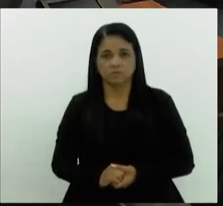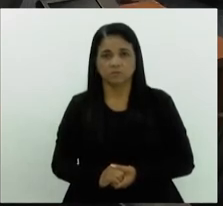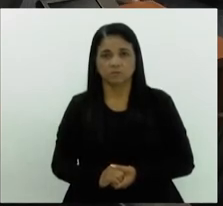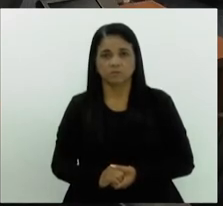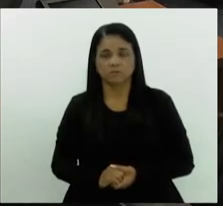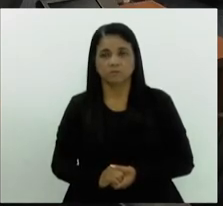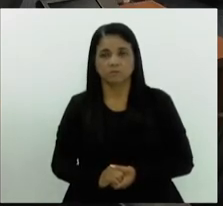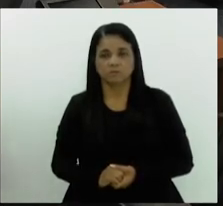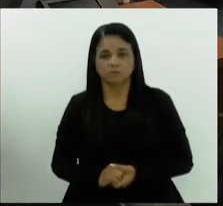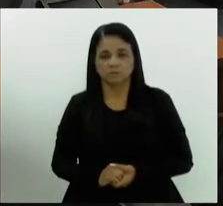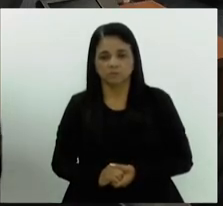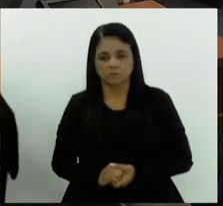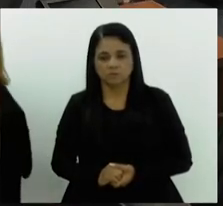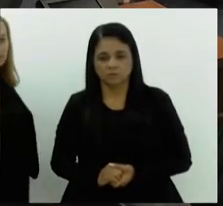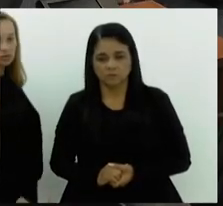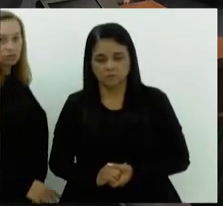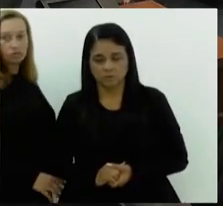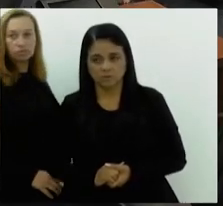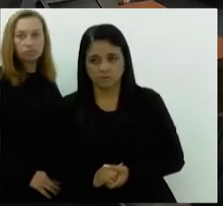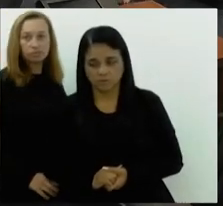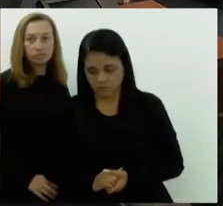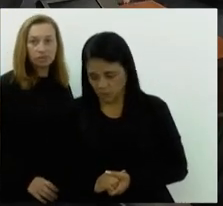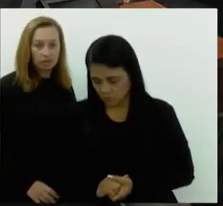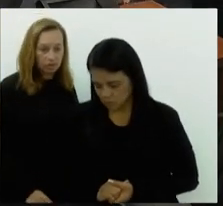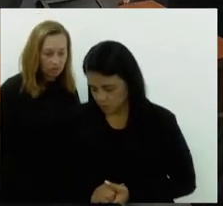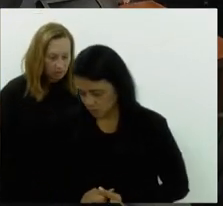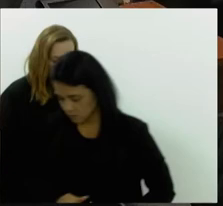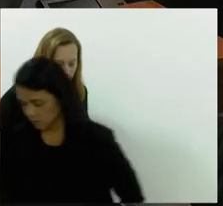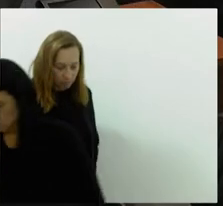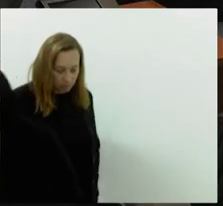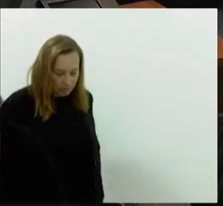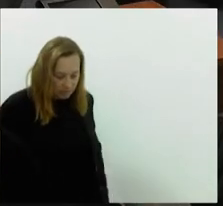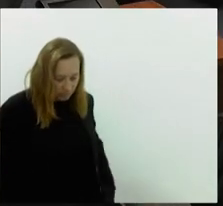obrigado obrigado